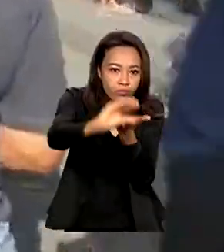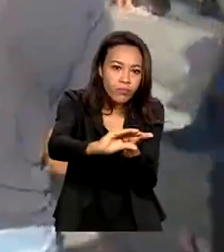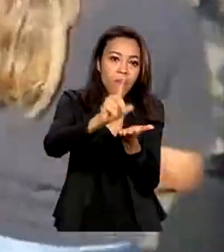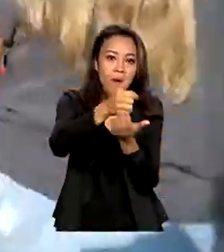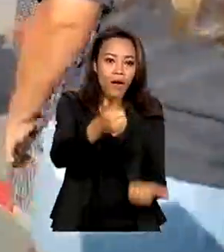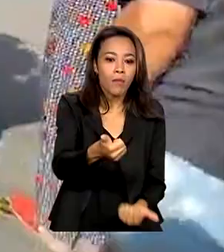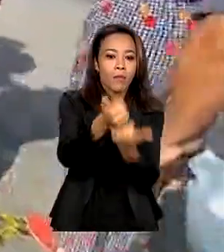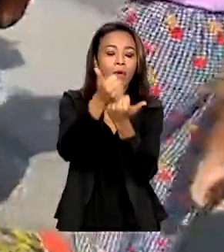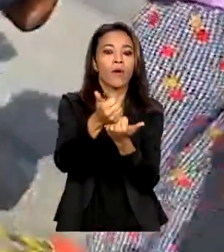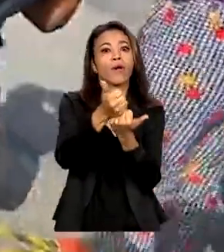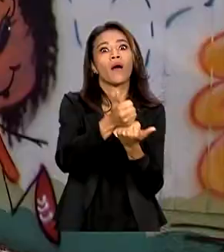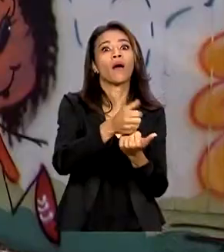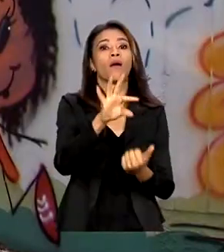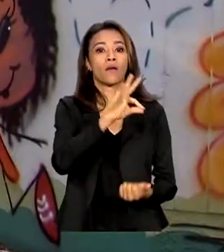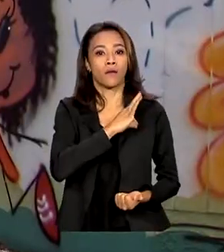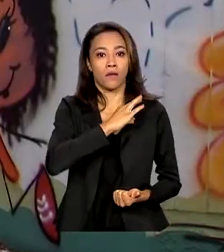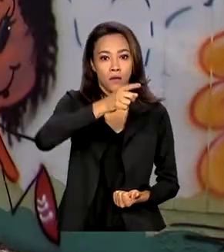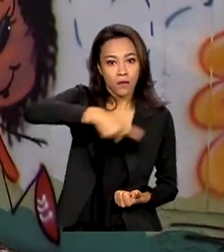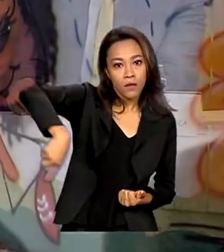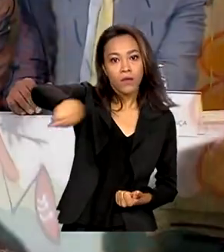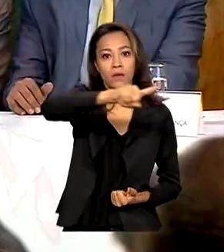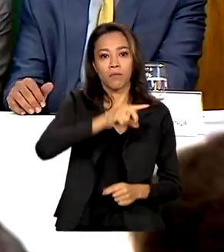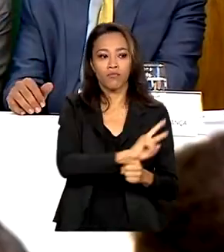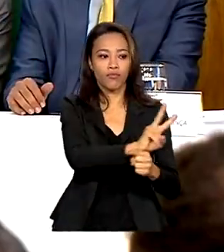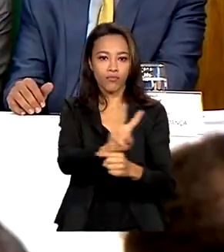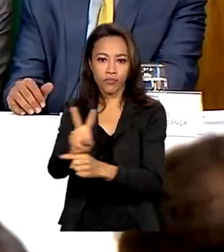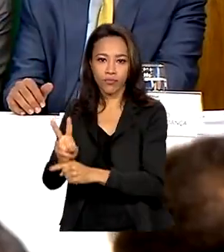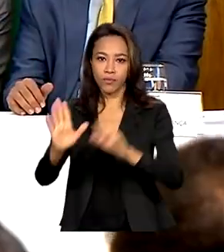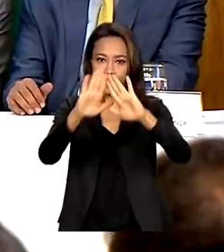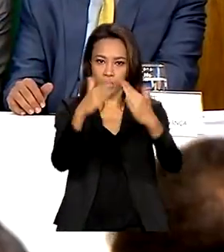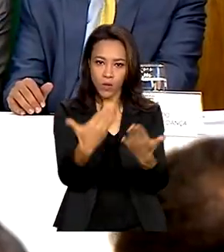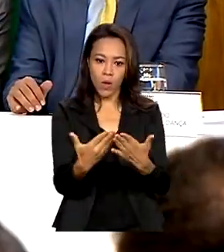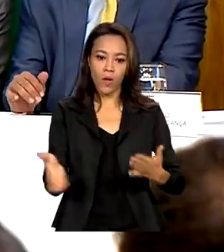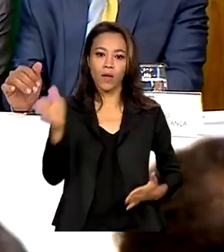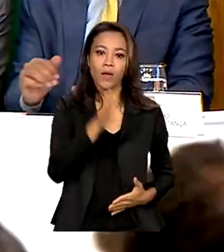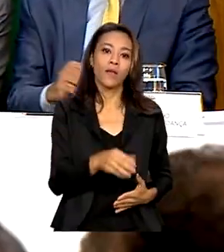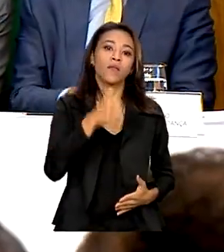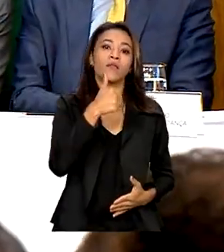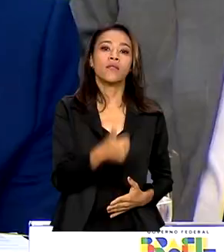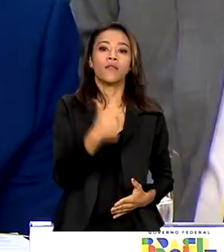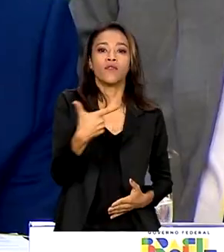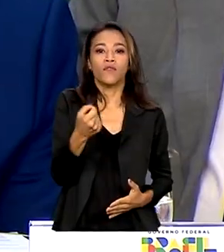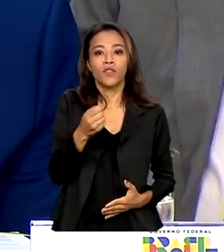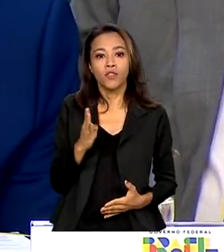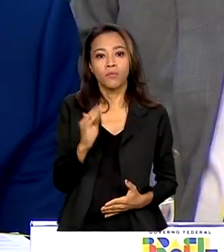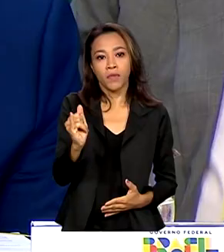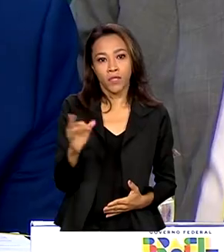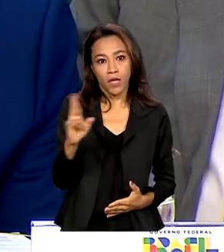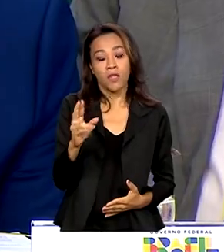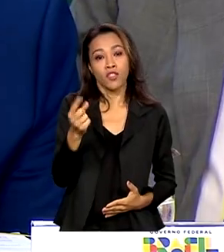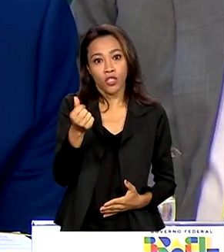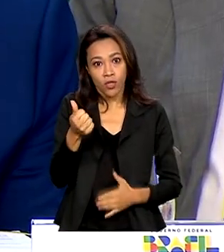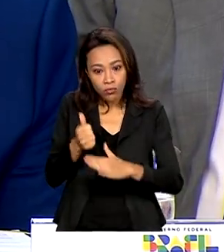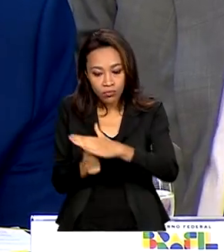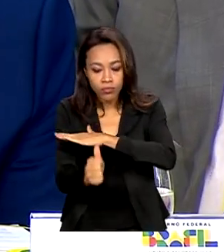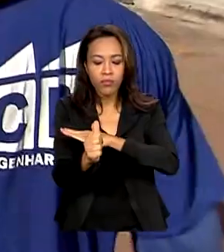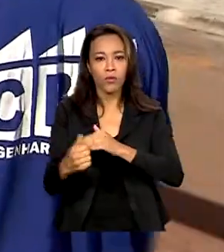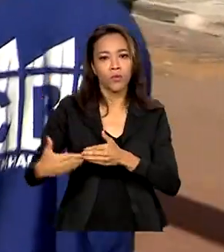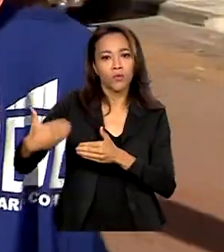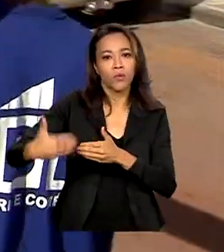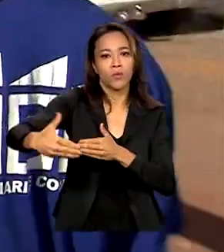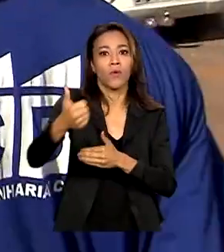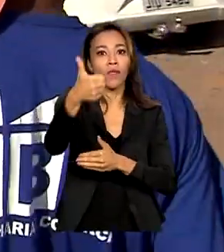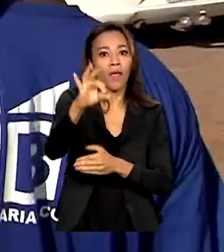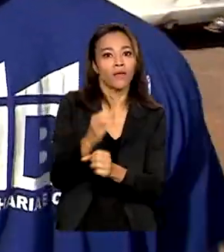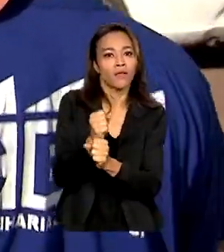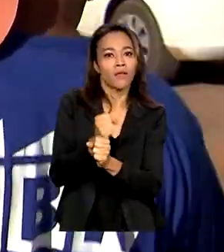policiamento e as patrulhas escolares. 120 bilhões de reais vão ser investidos nos próximos 10 anos para garantir